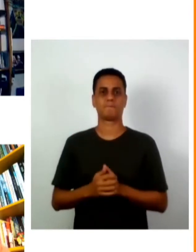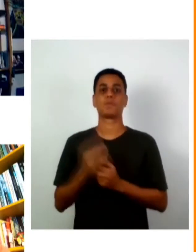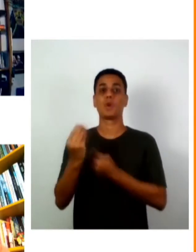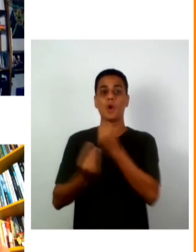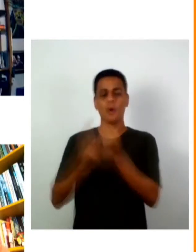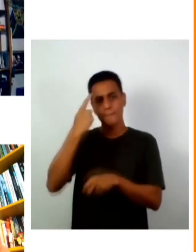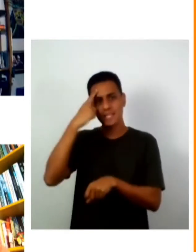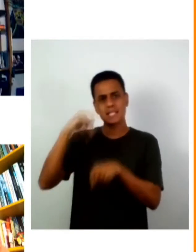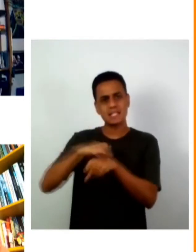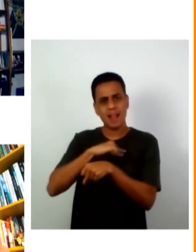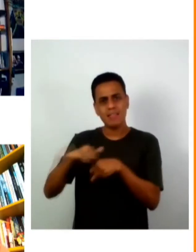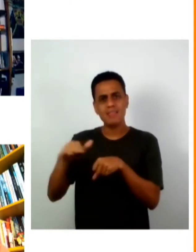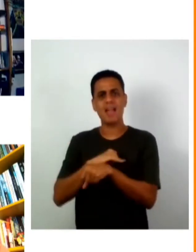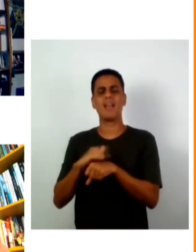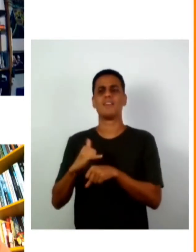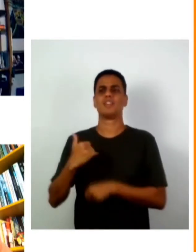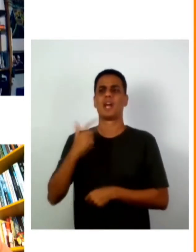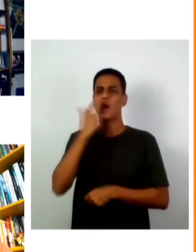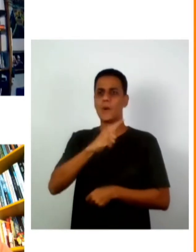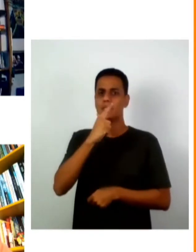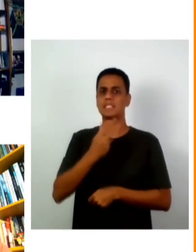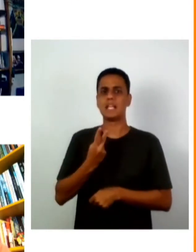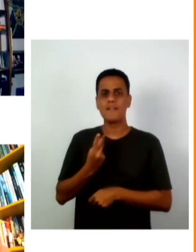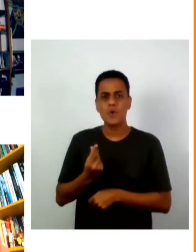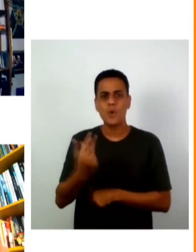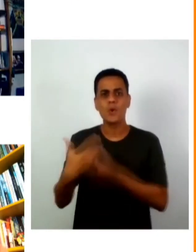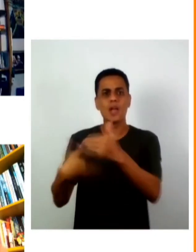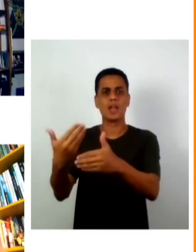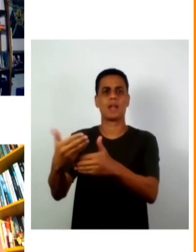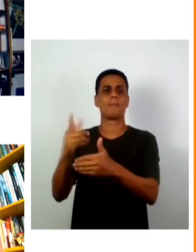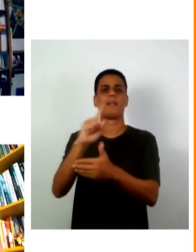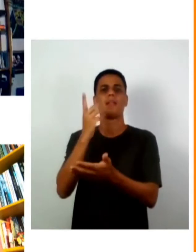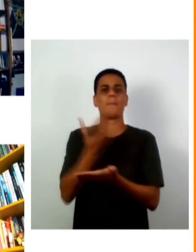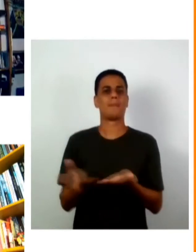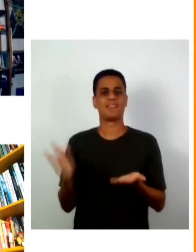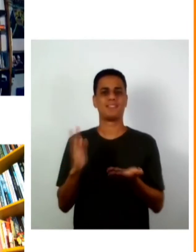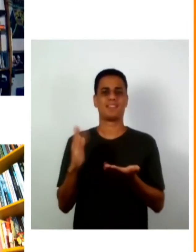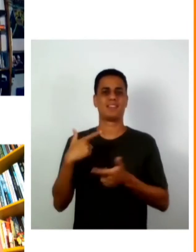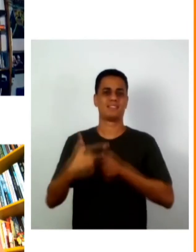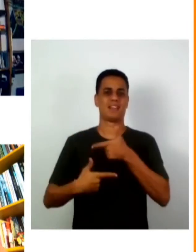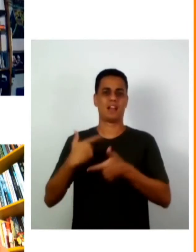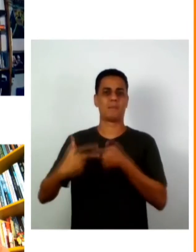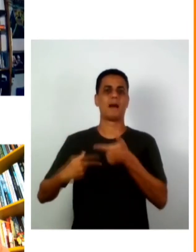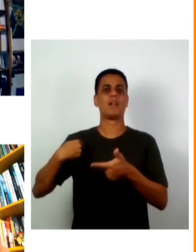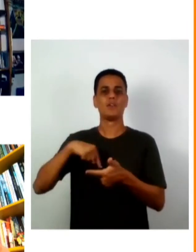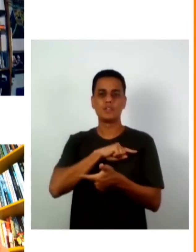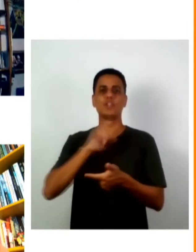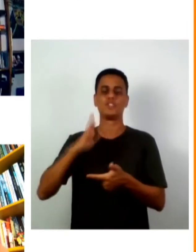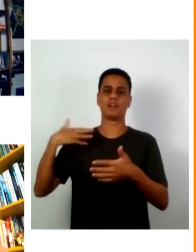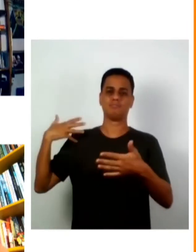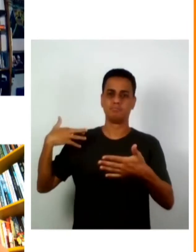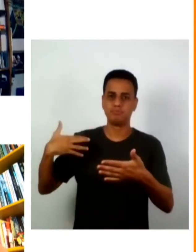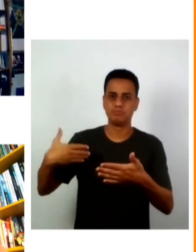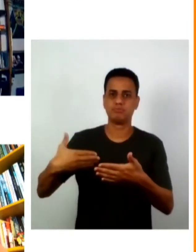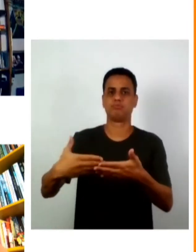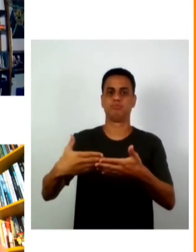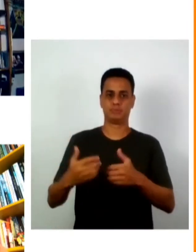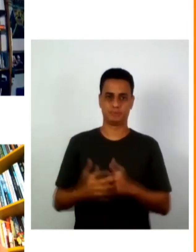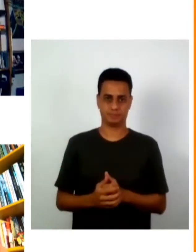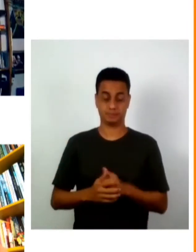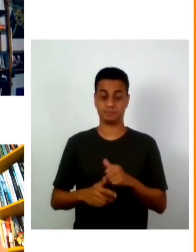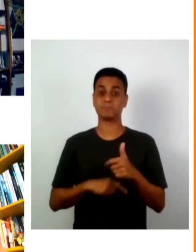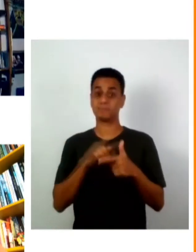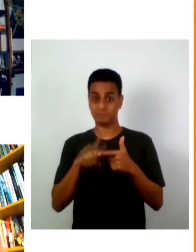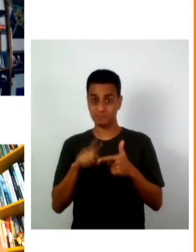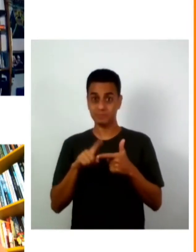elementos estratégias de sobrevivência no meio dessa emergência para não perder grande parte do trabalho que nós já fizemos em